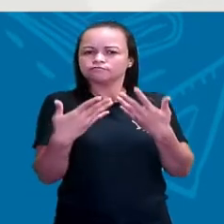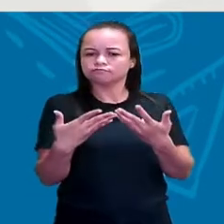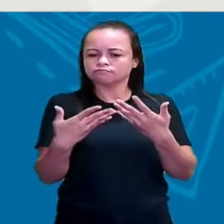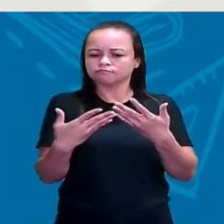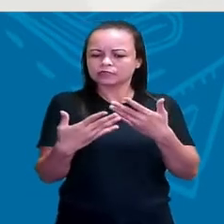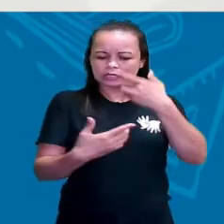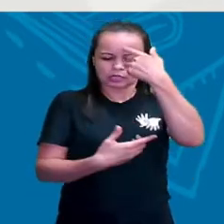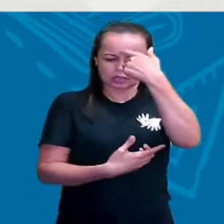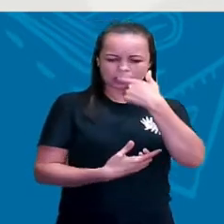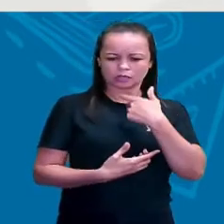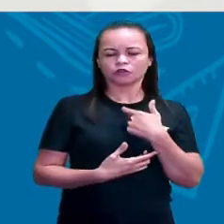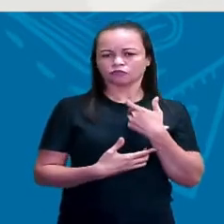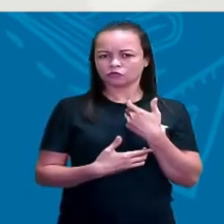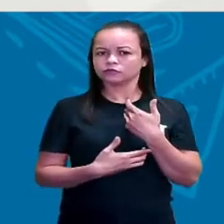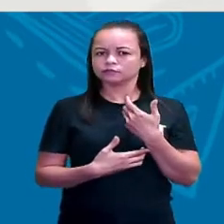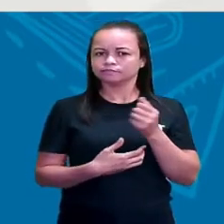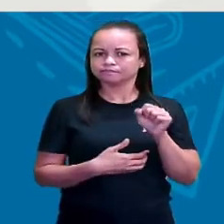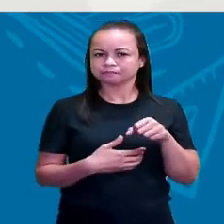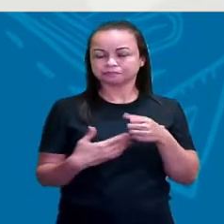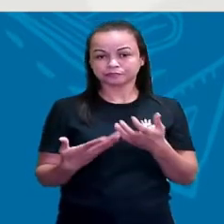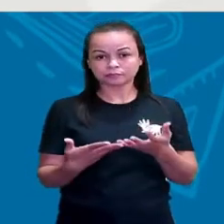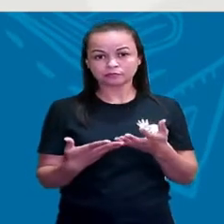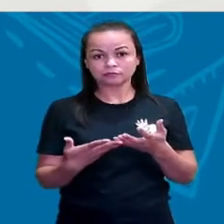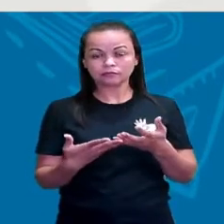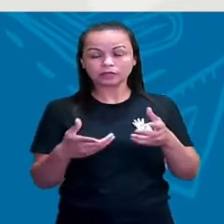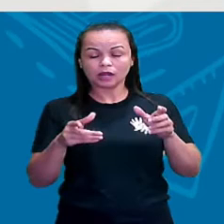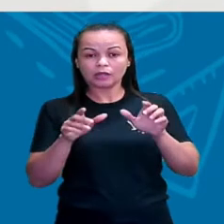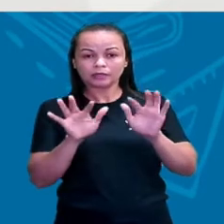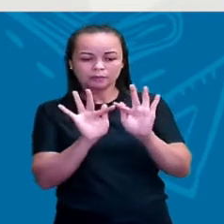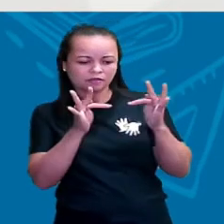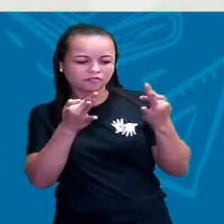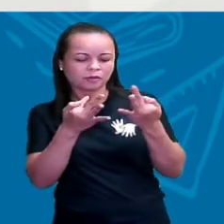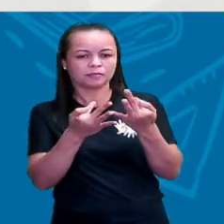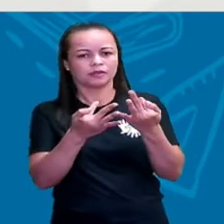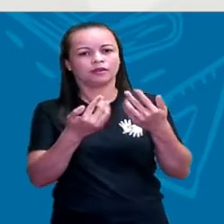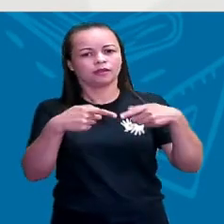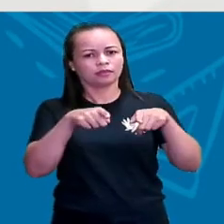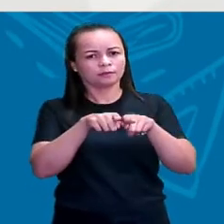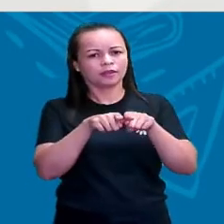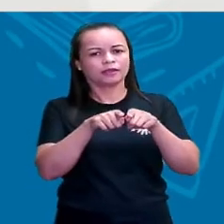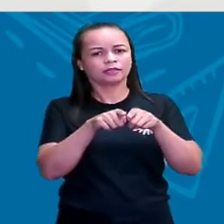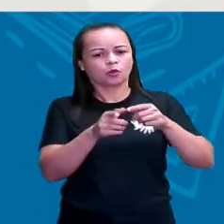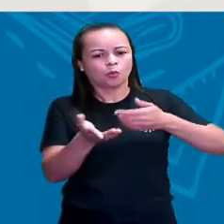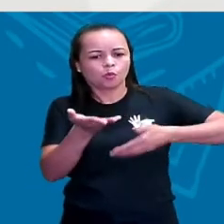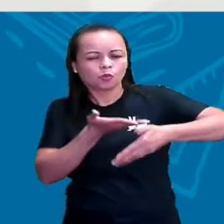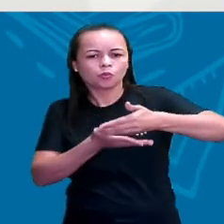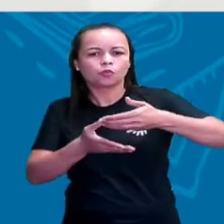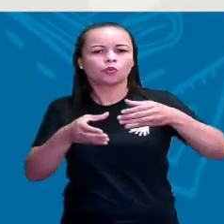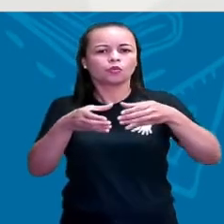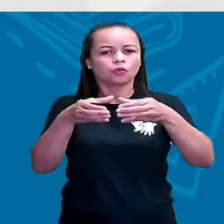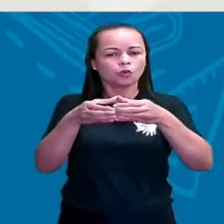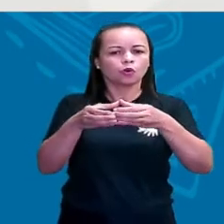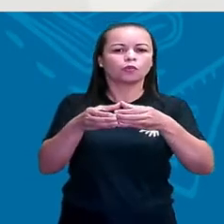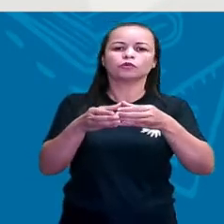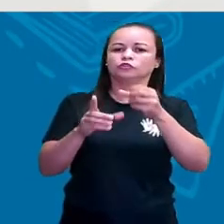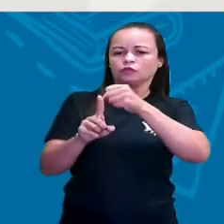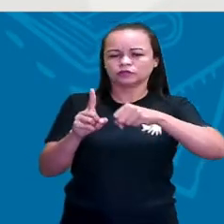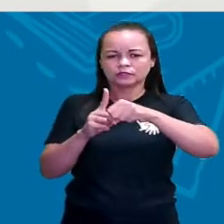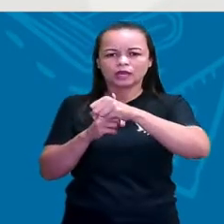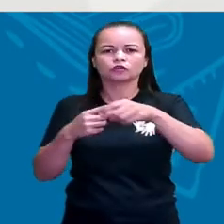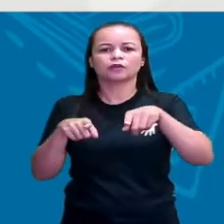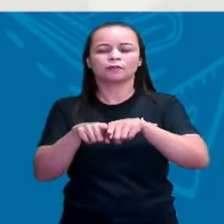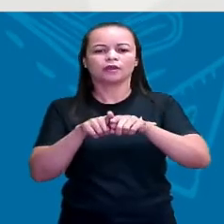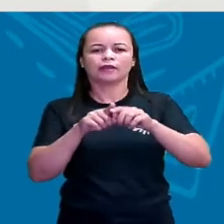eu fosse desta maneira. Além da minha família, eu participo de outros grupos sociais também, como a escola, os